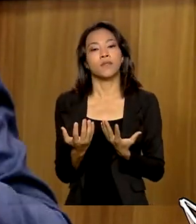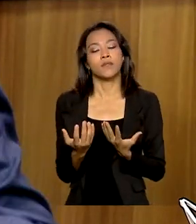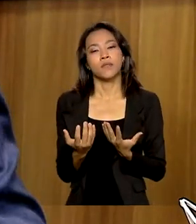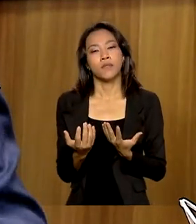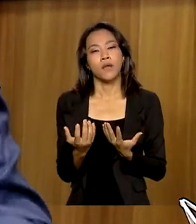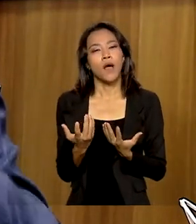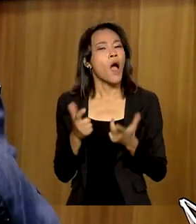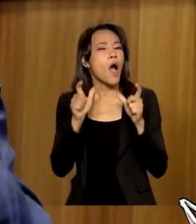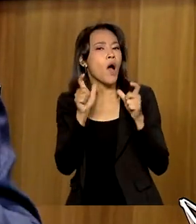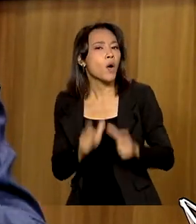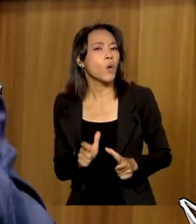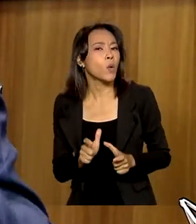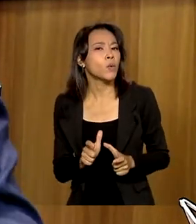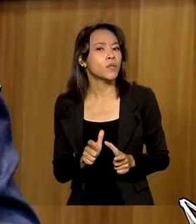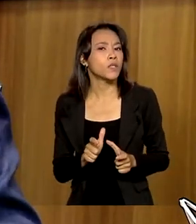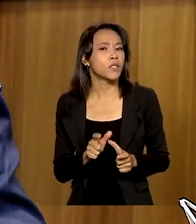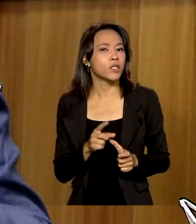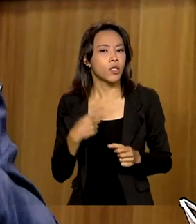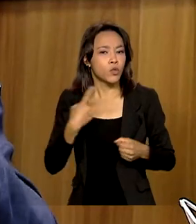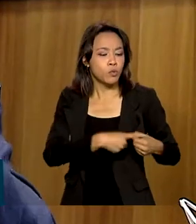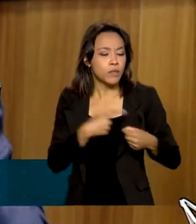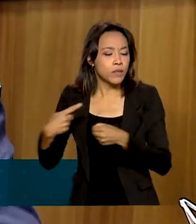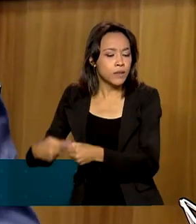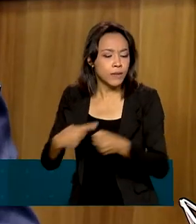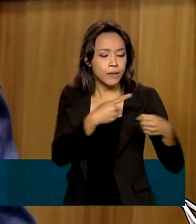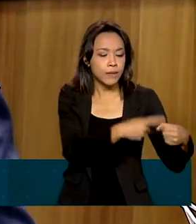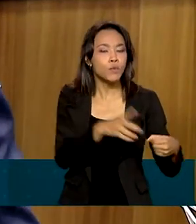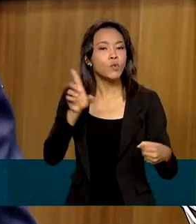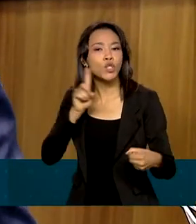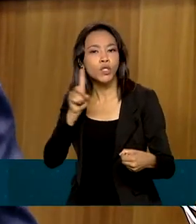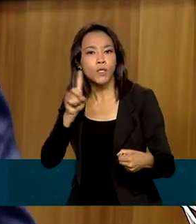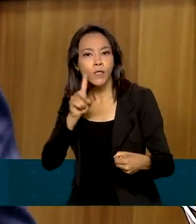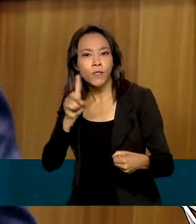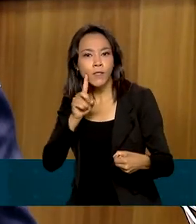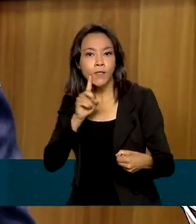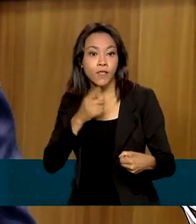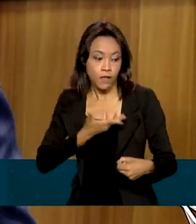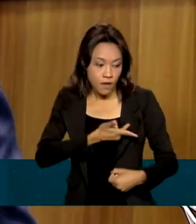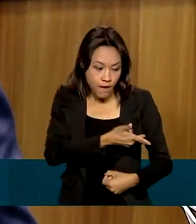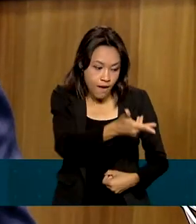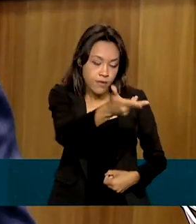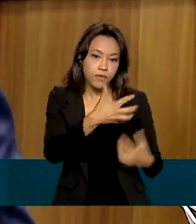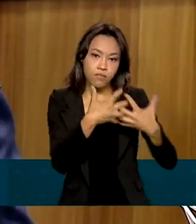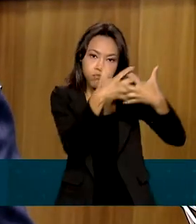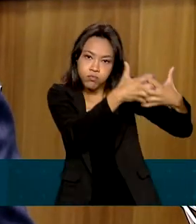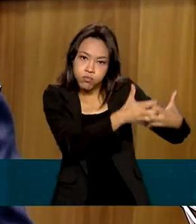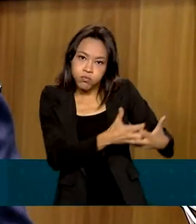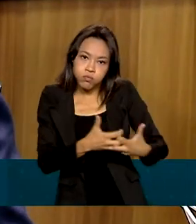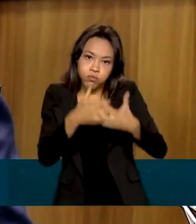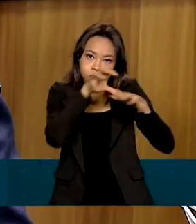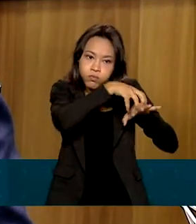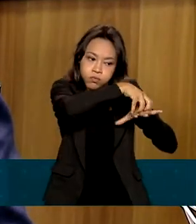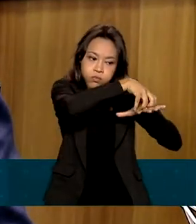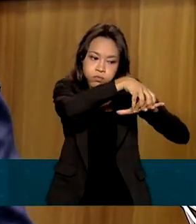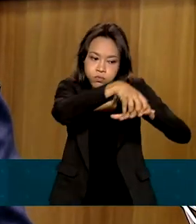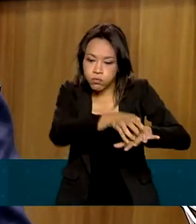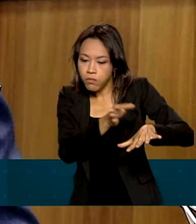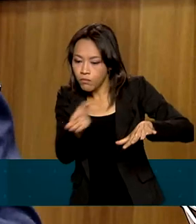por onde todos os municípios, as datas, aonde essa carreta vai passar. Então,